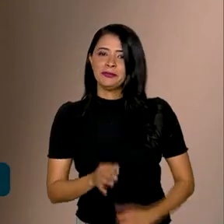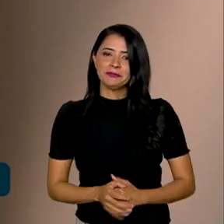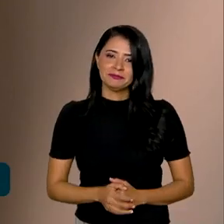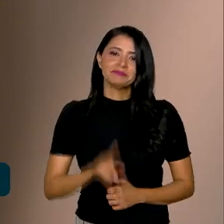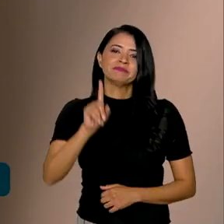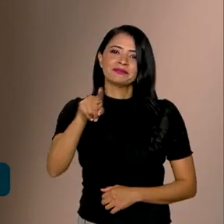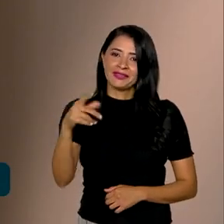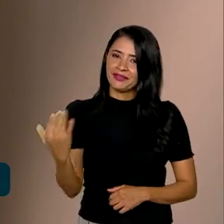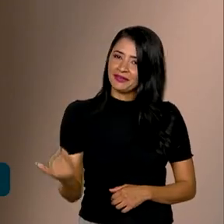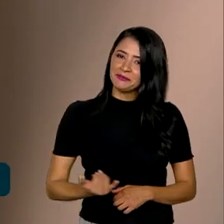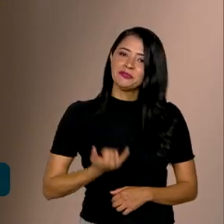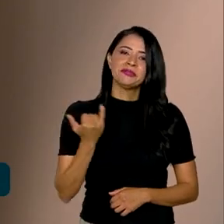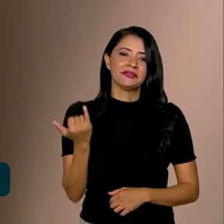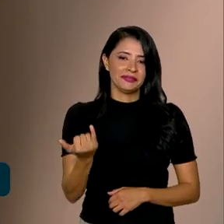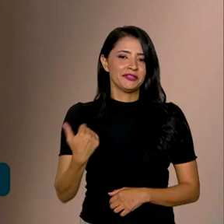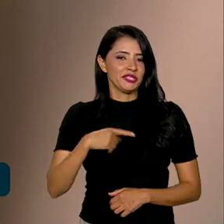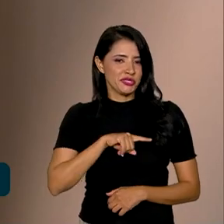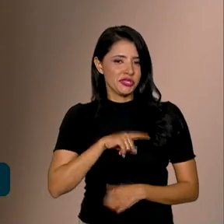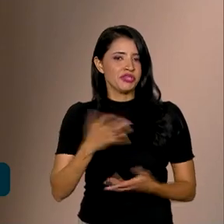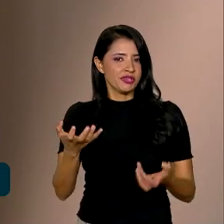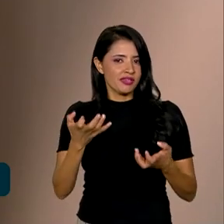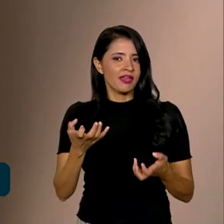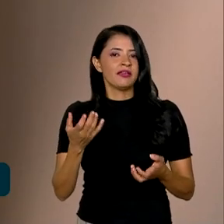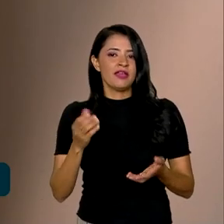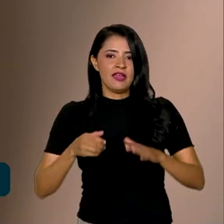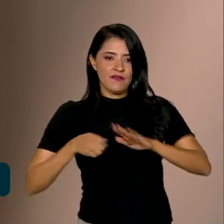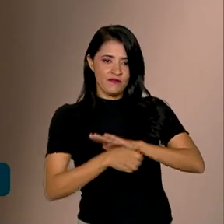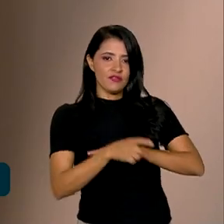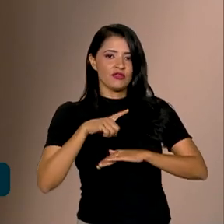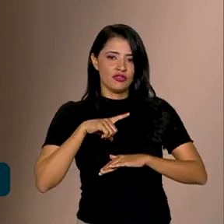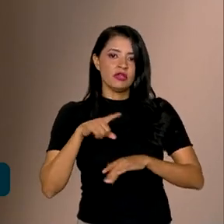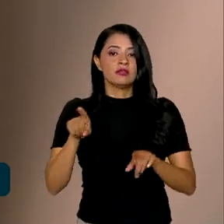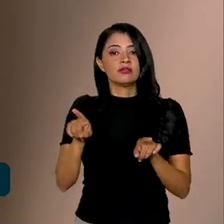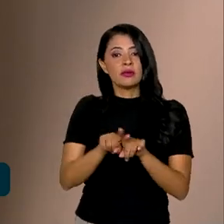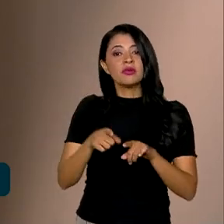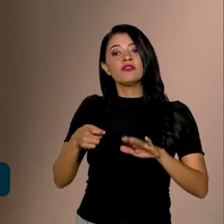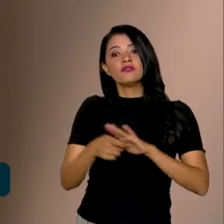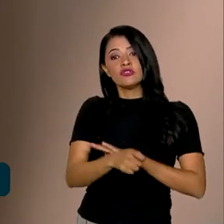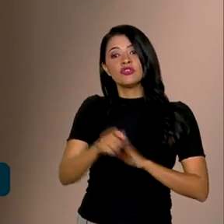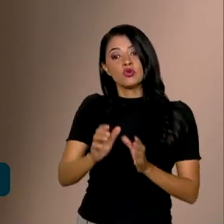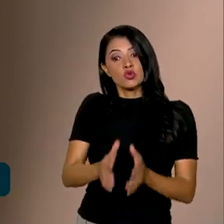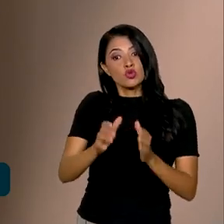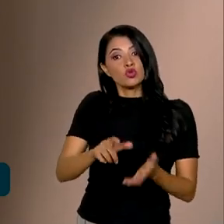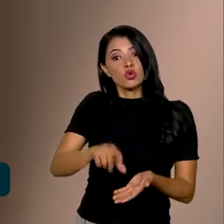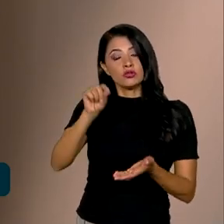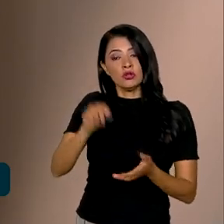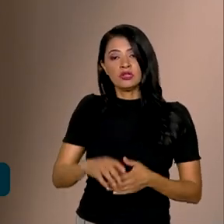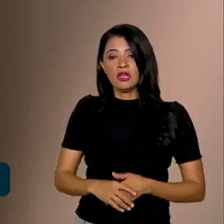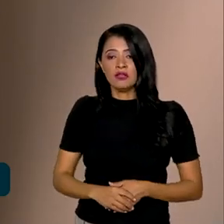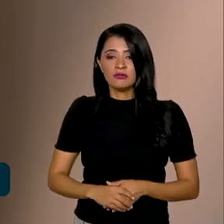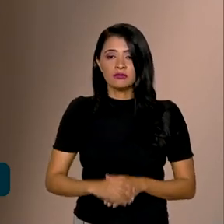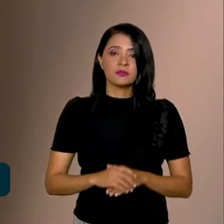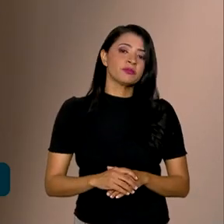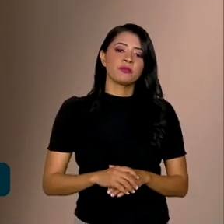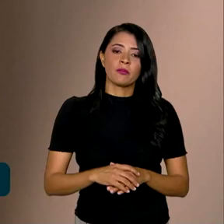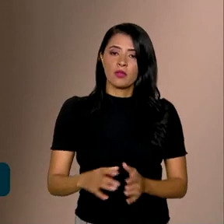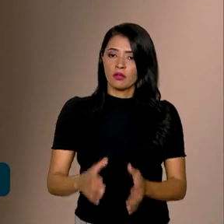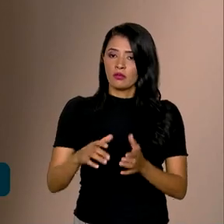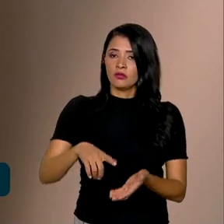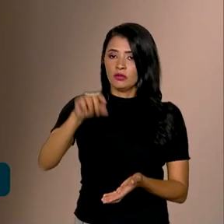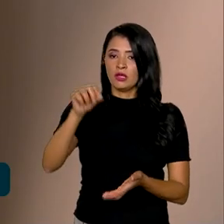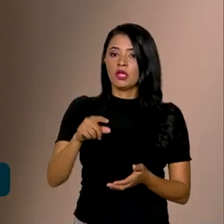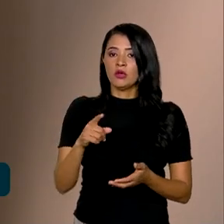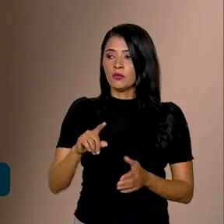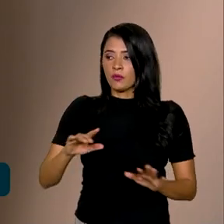é muito importante e a gente está querendo investir, estamos investindo também nos sorteios, justamente para estimular